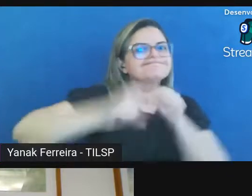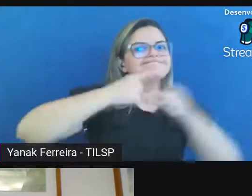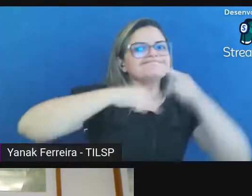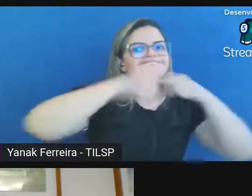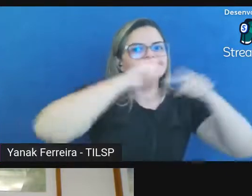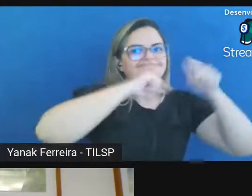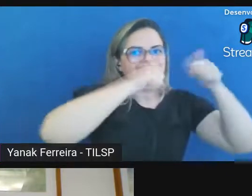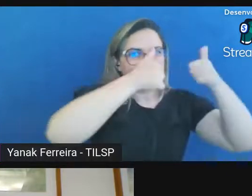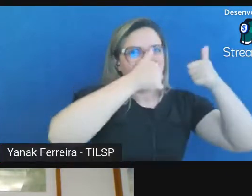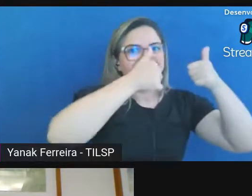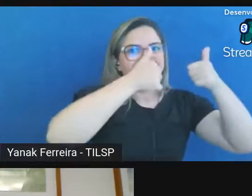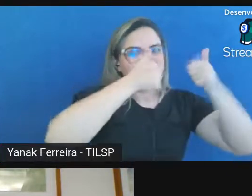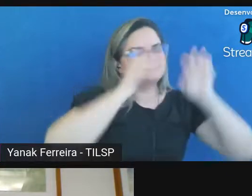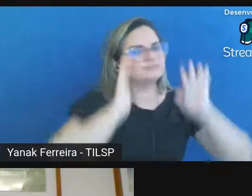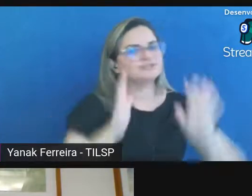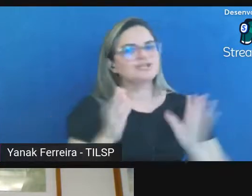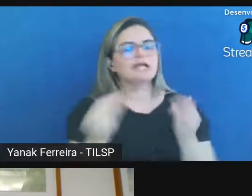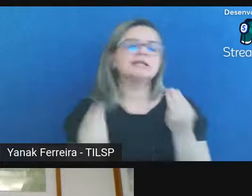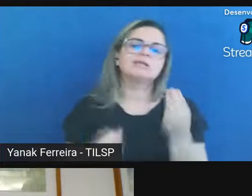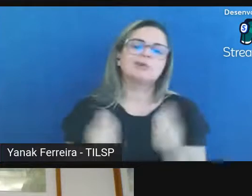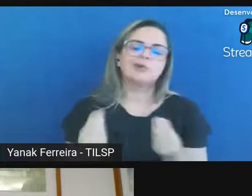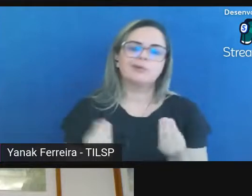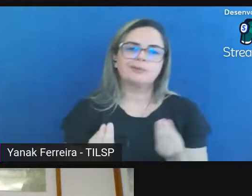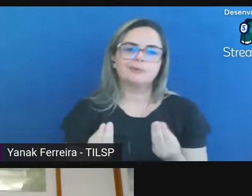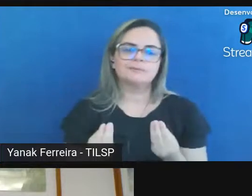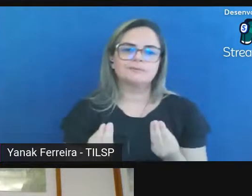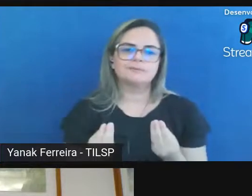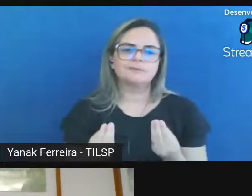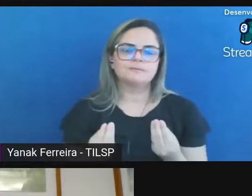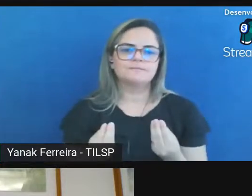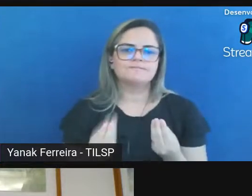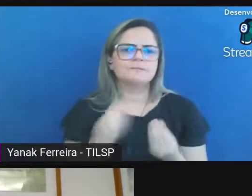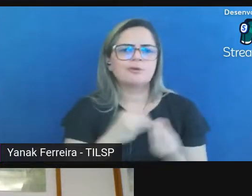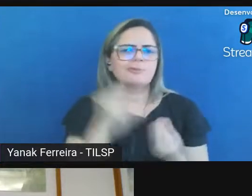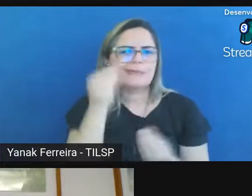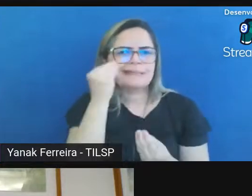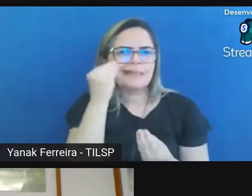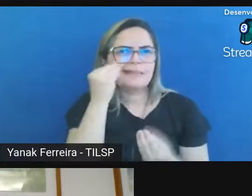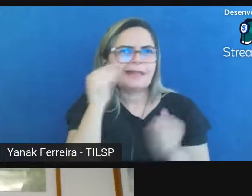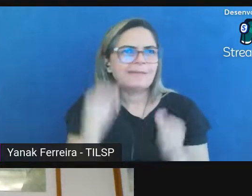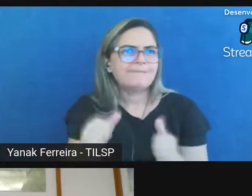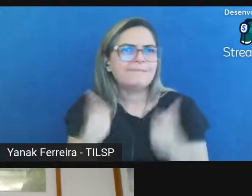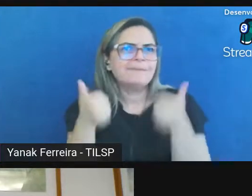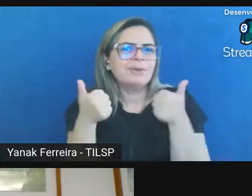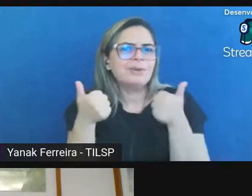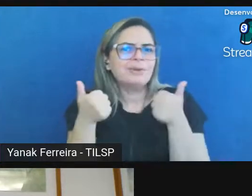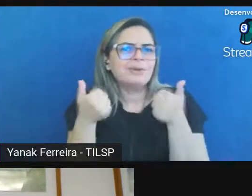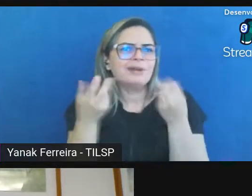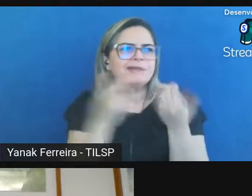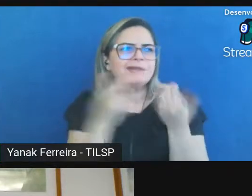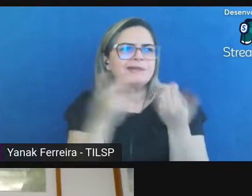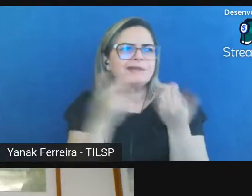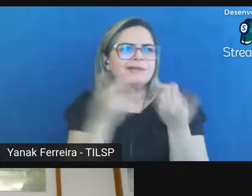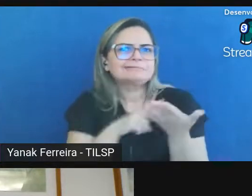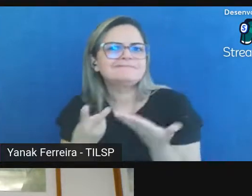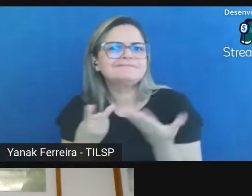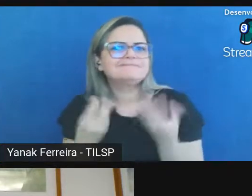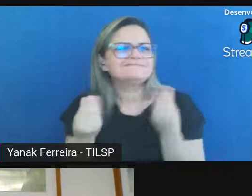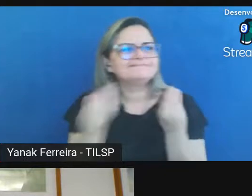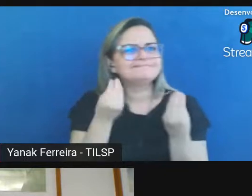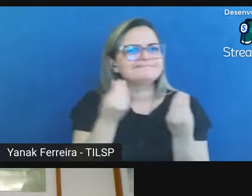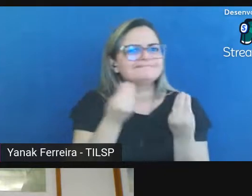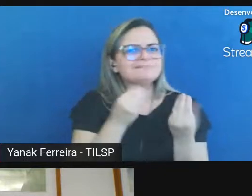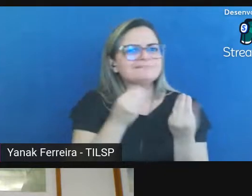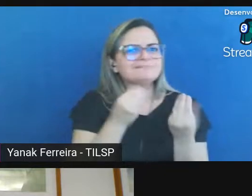Mateus da questão de como tentar melhorar essa tradução essa aplicação essa